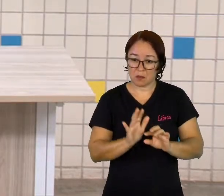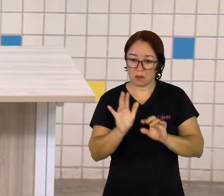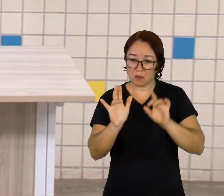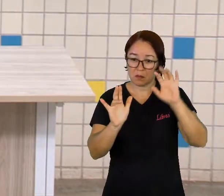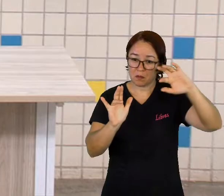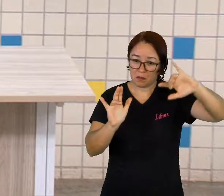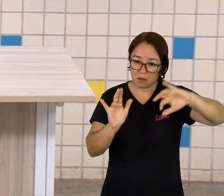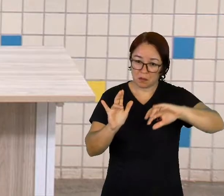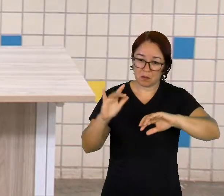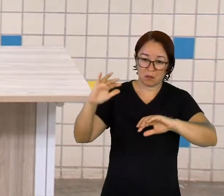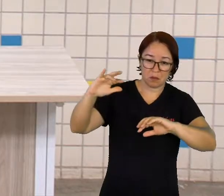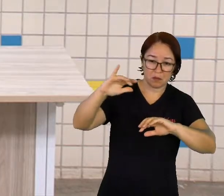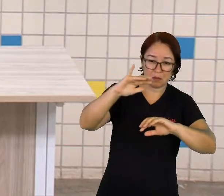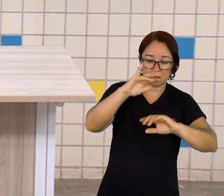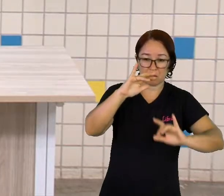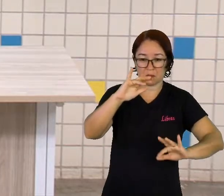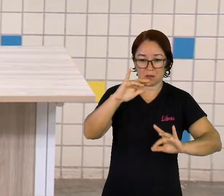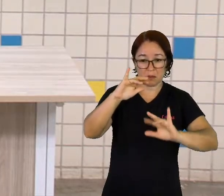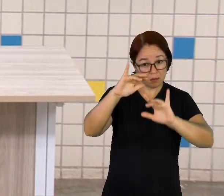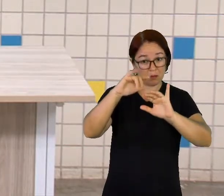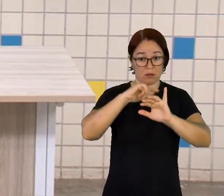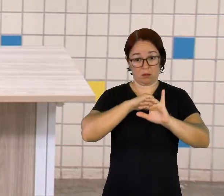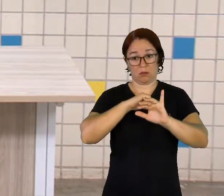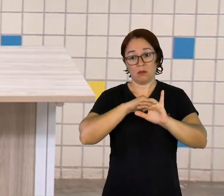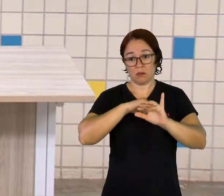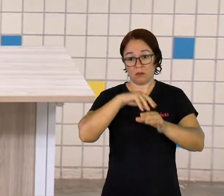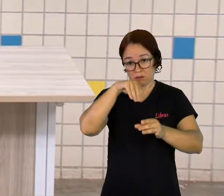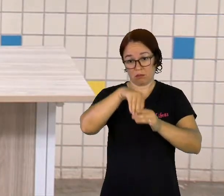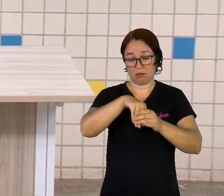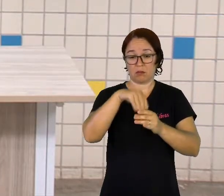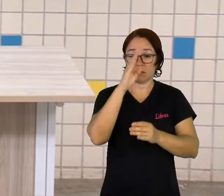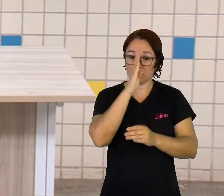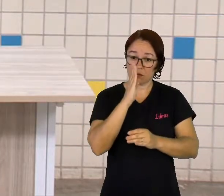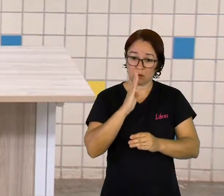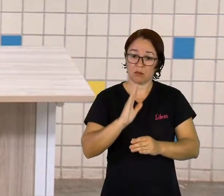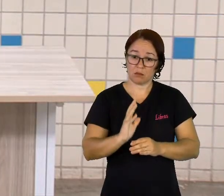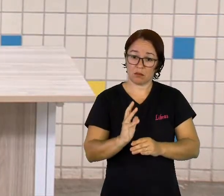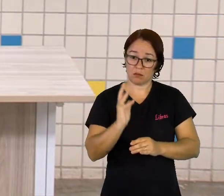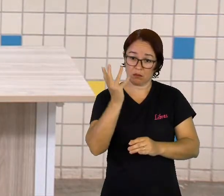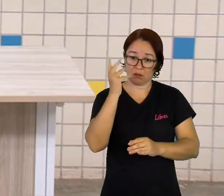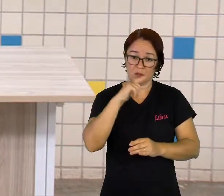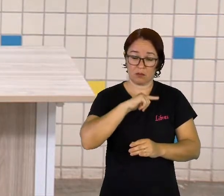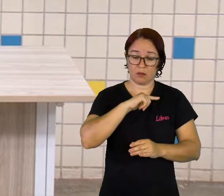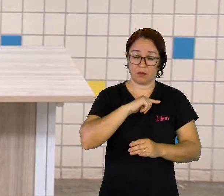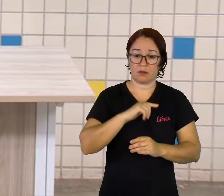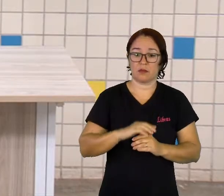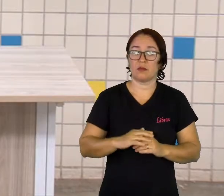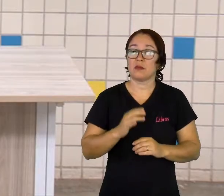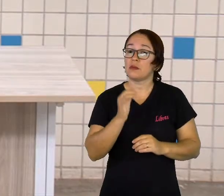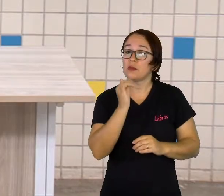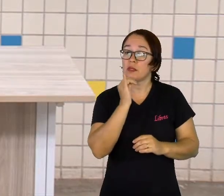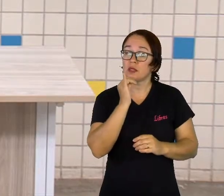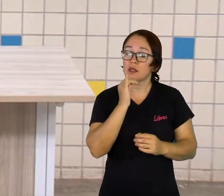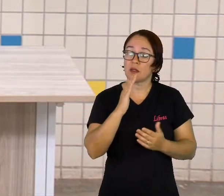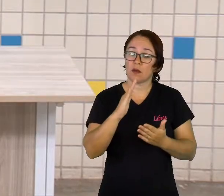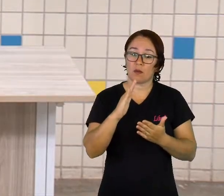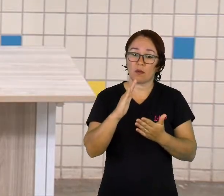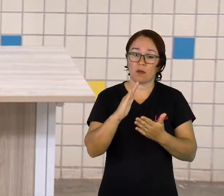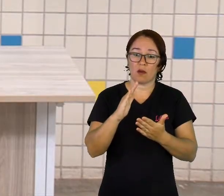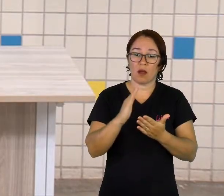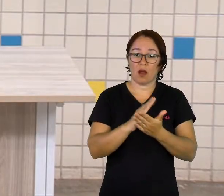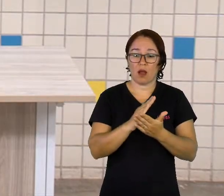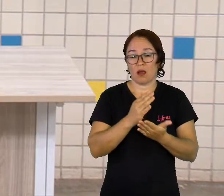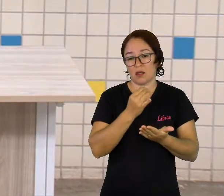dentro do próprio país, como eu já disse para vocês. Nesse caso, as migrações ocorrem na saída de uma região